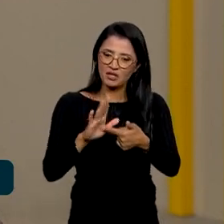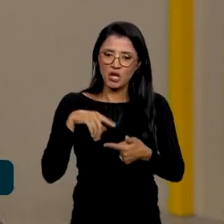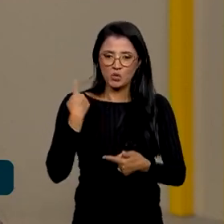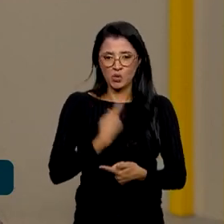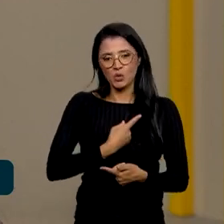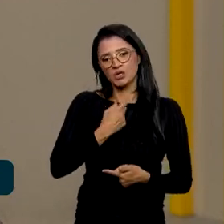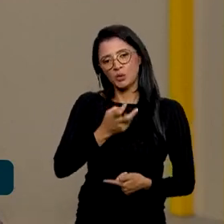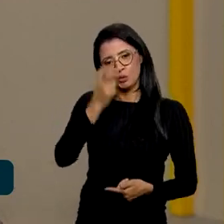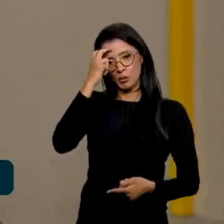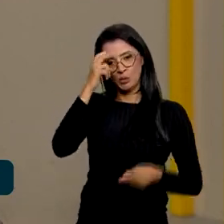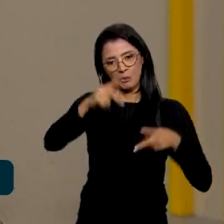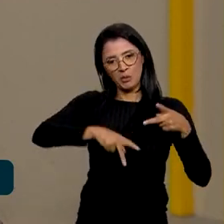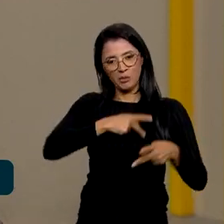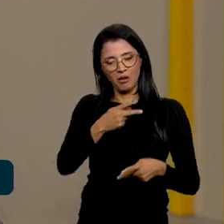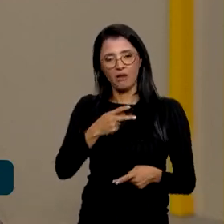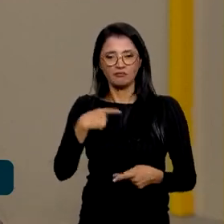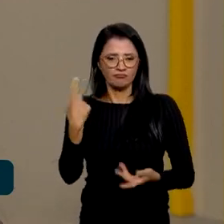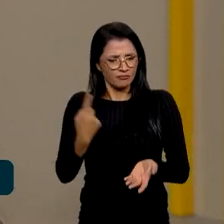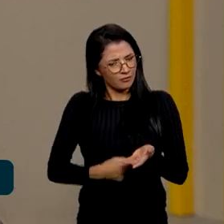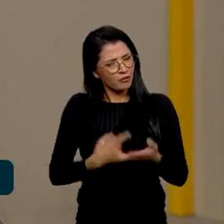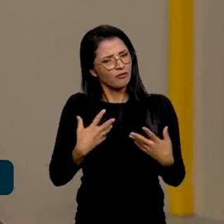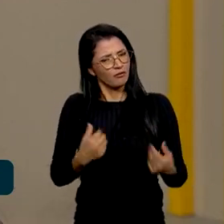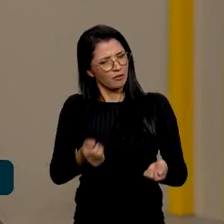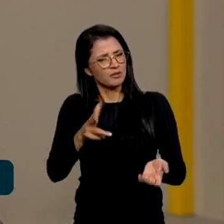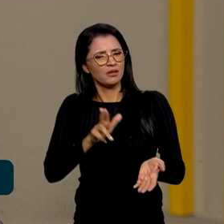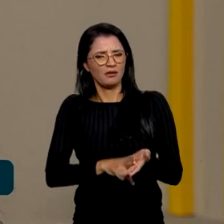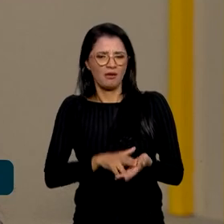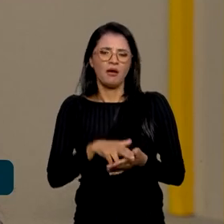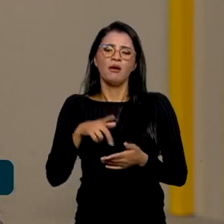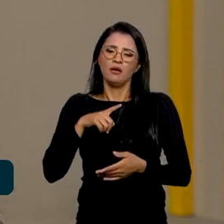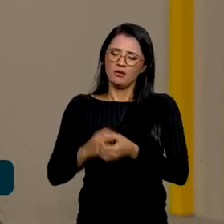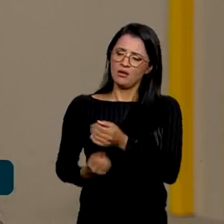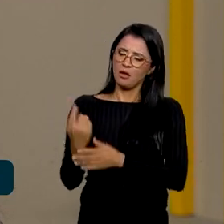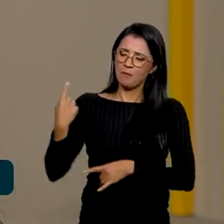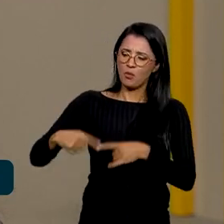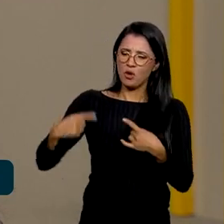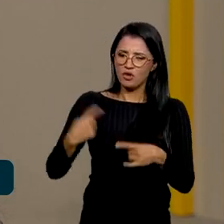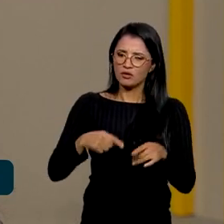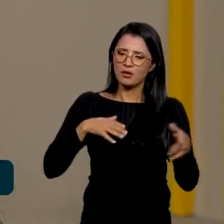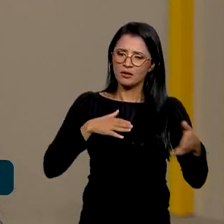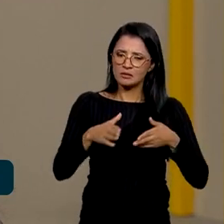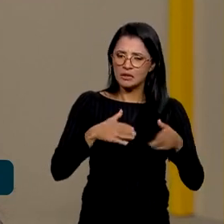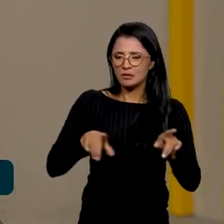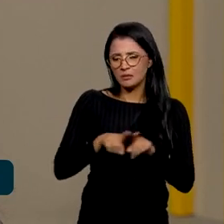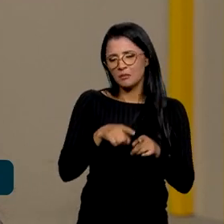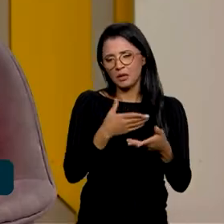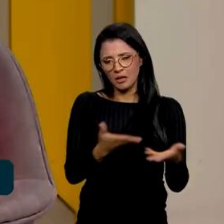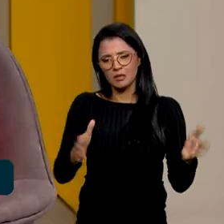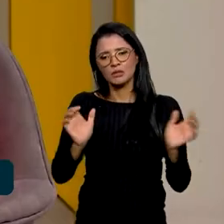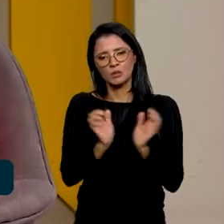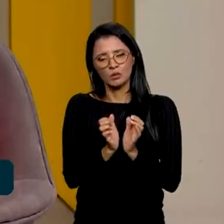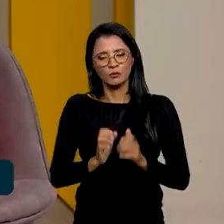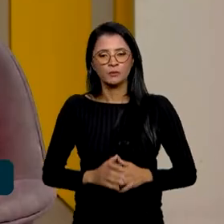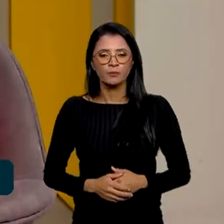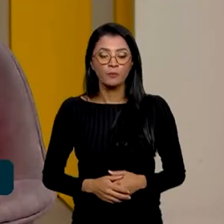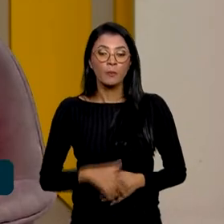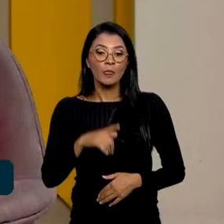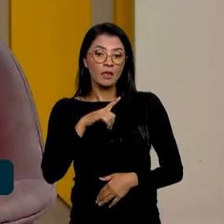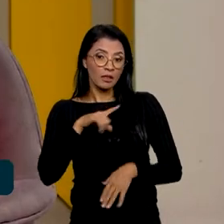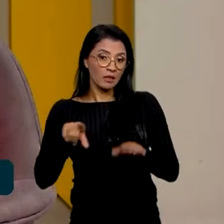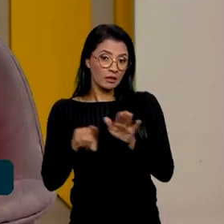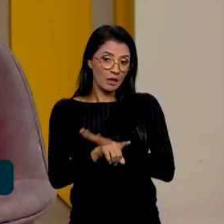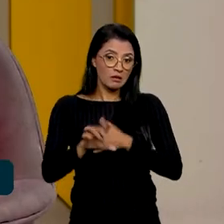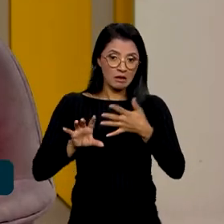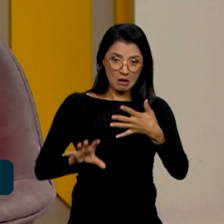matriz africana. Então, vamos reconhecê-lo e vamos ter políticas que acessem esses grupos, esses coletivos. E tem categorias nesse